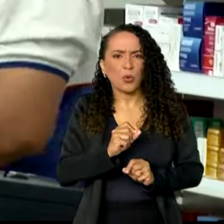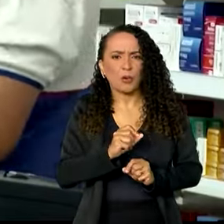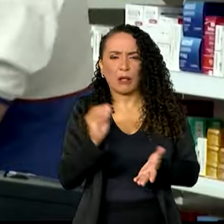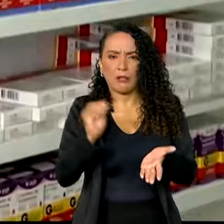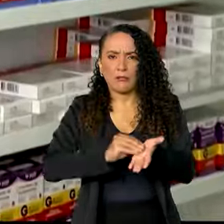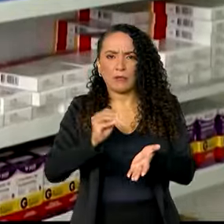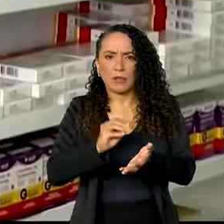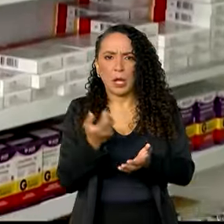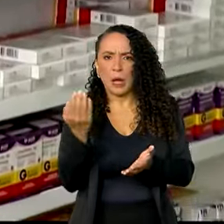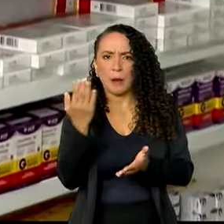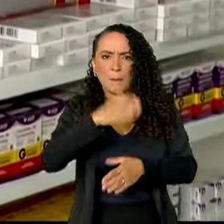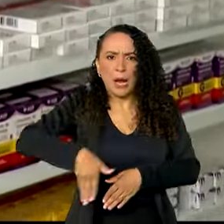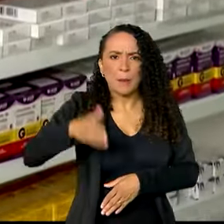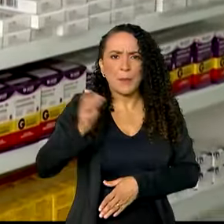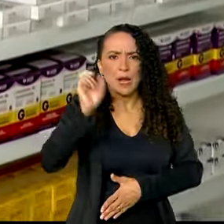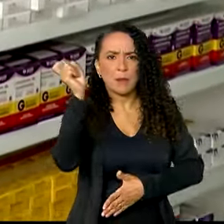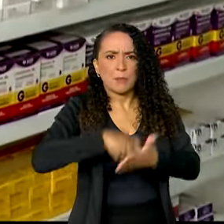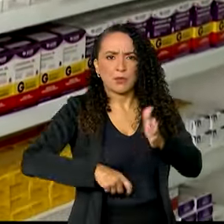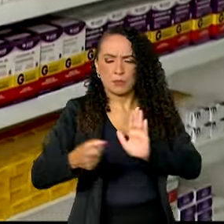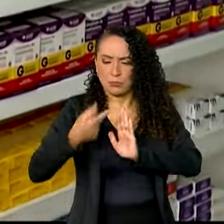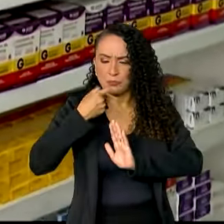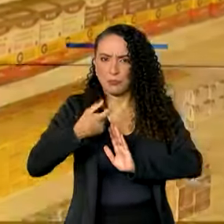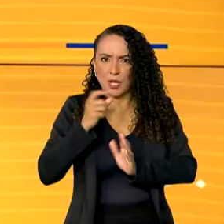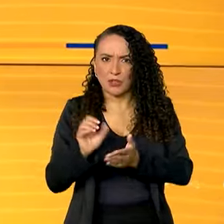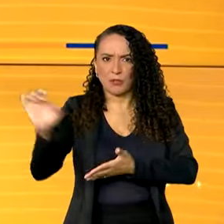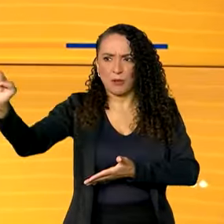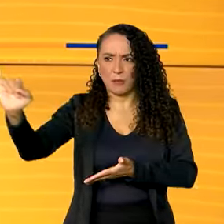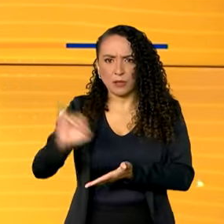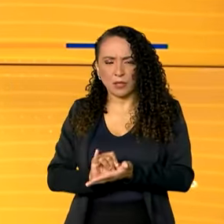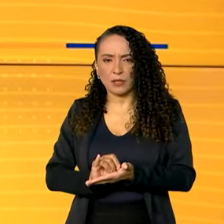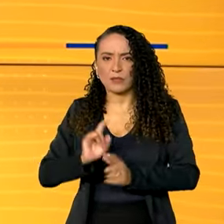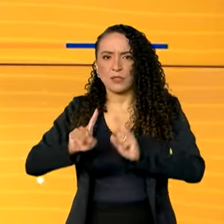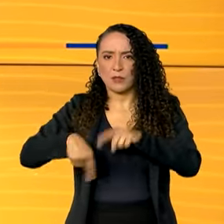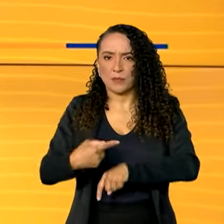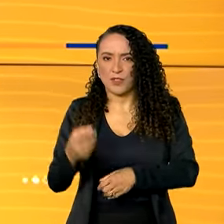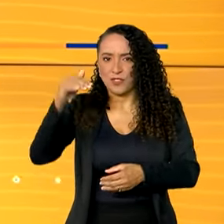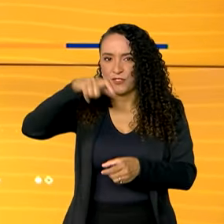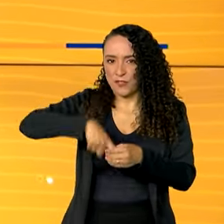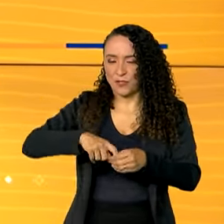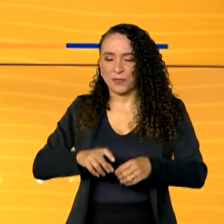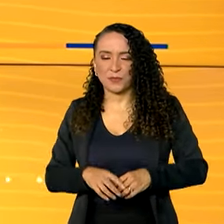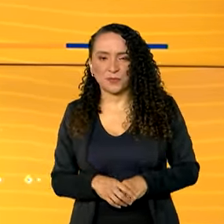a isenção de impostos para medicamentos importados. A gente volta já já.